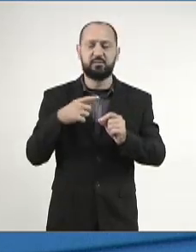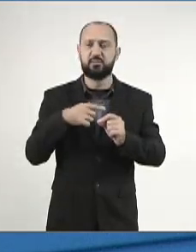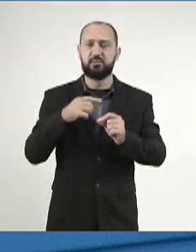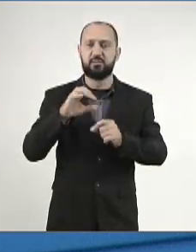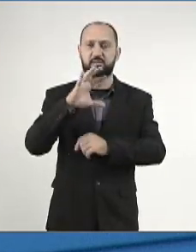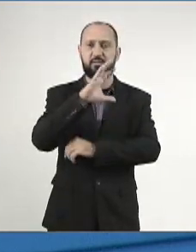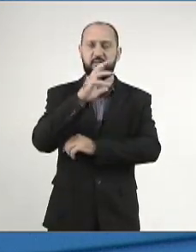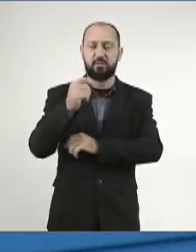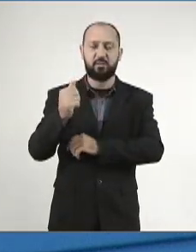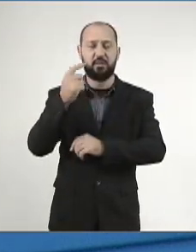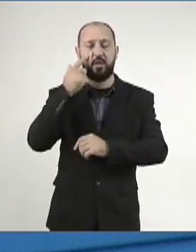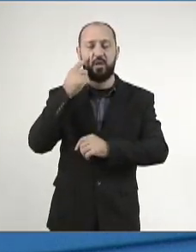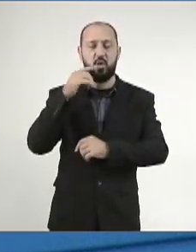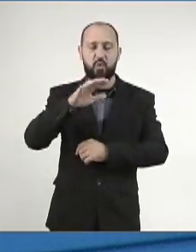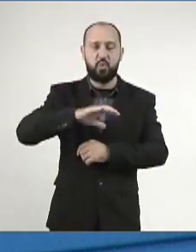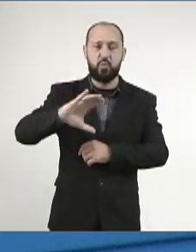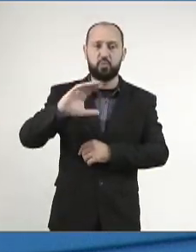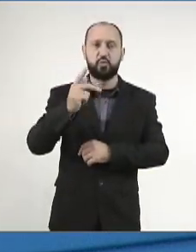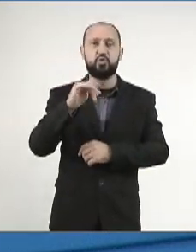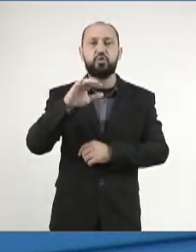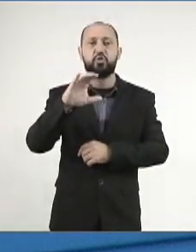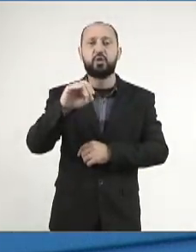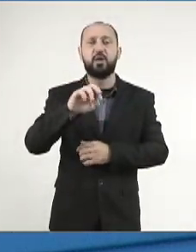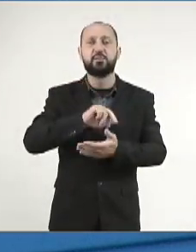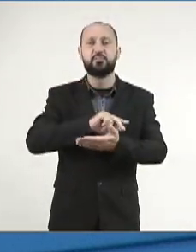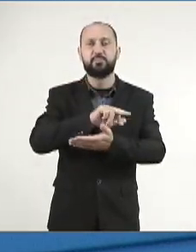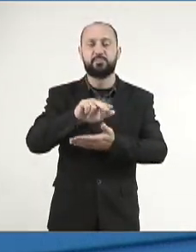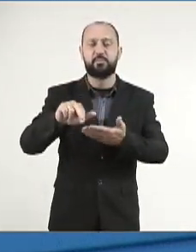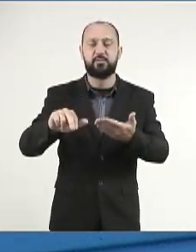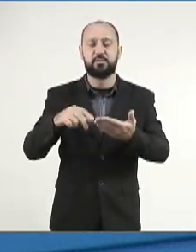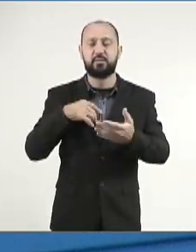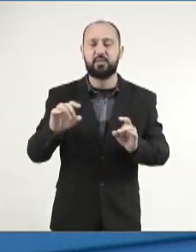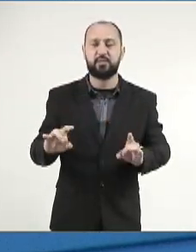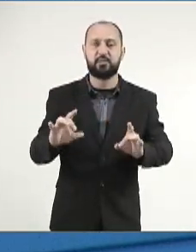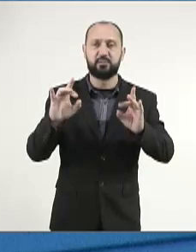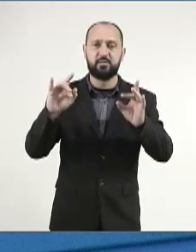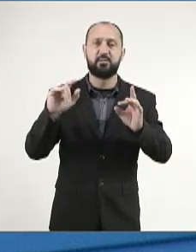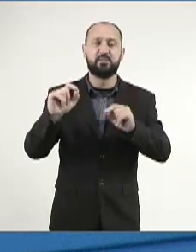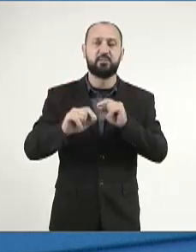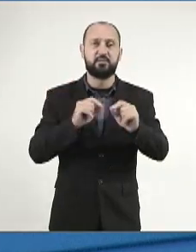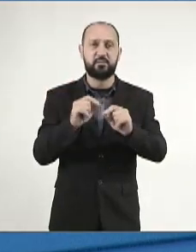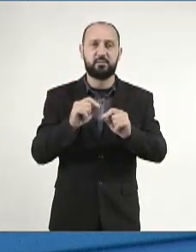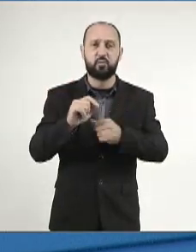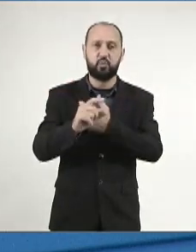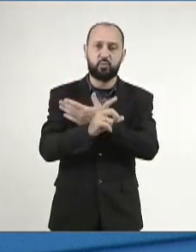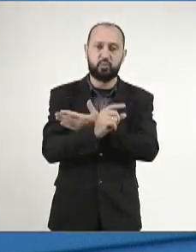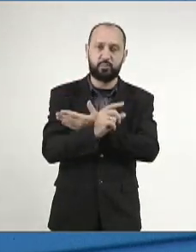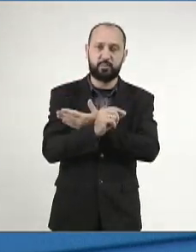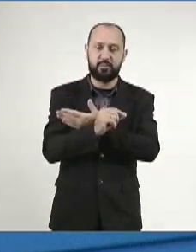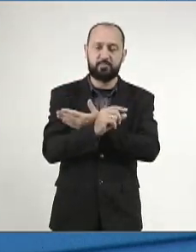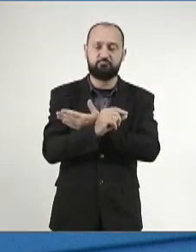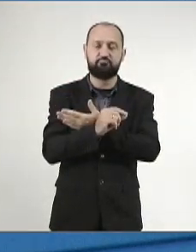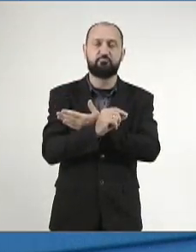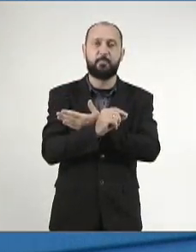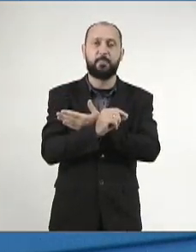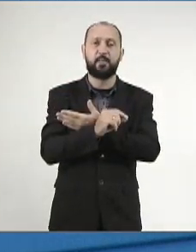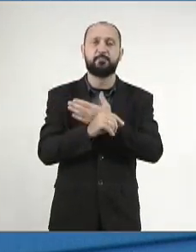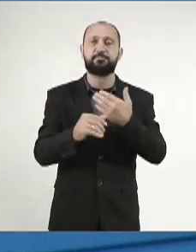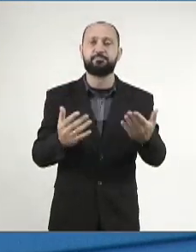do bioma Chaco, que tem uma diversidade específica do Pantanal. E,